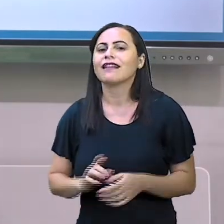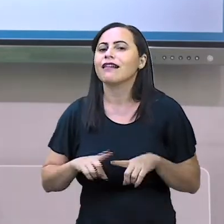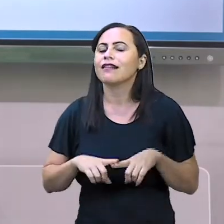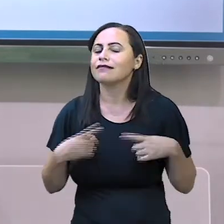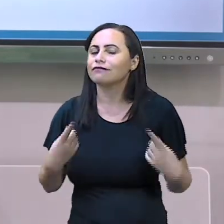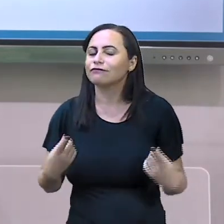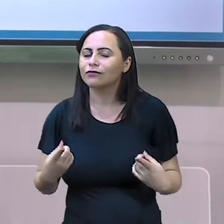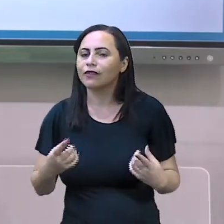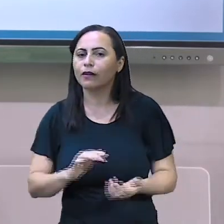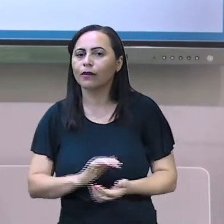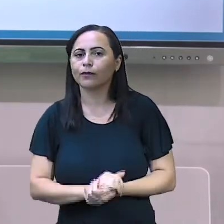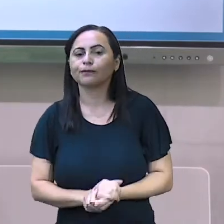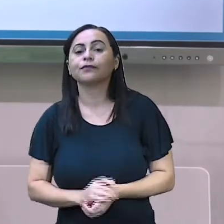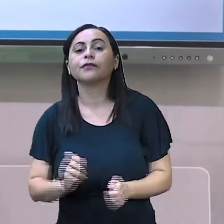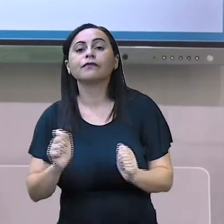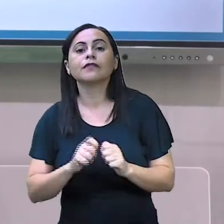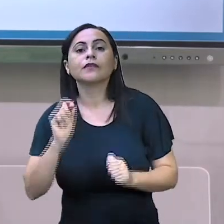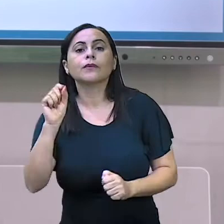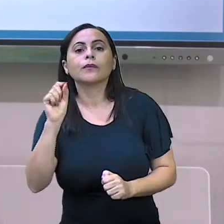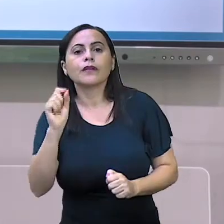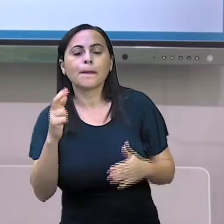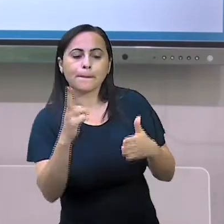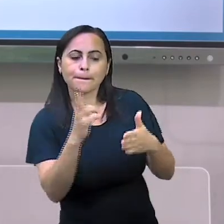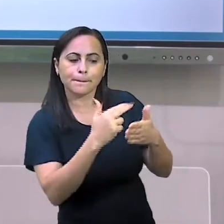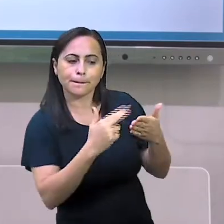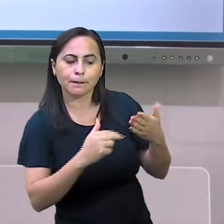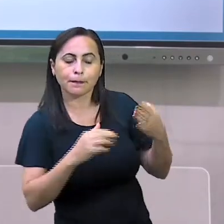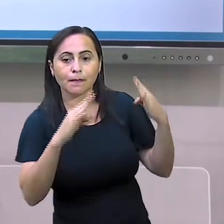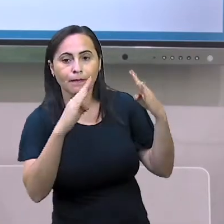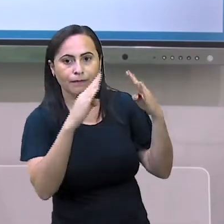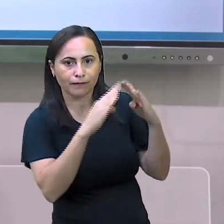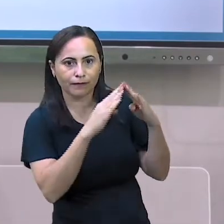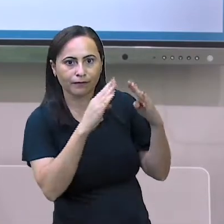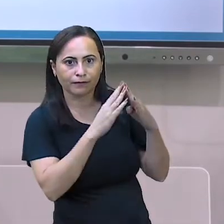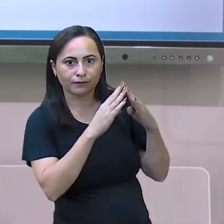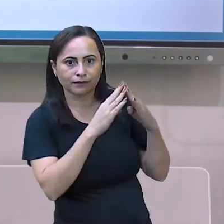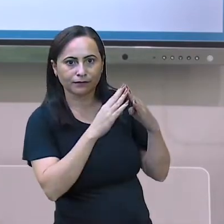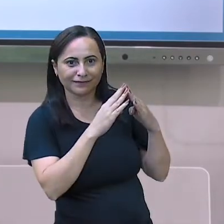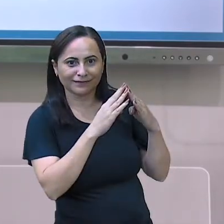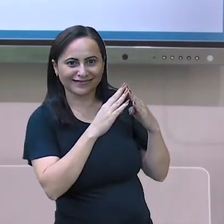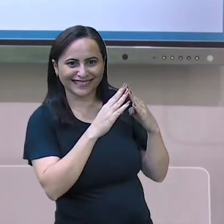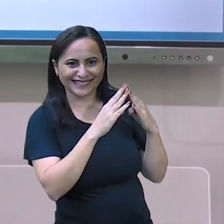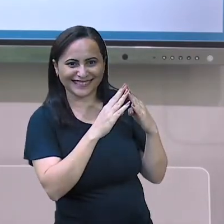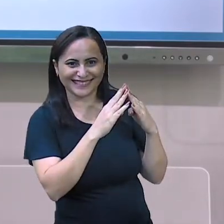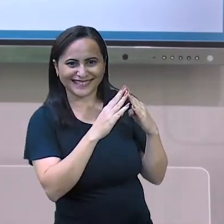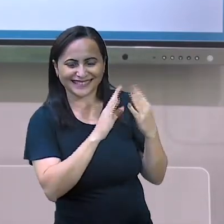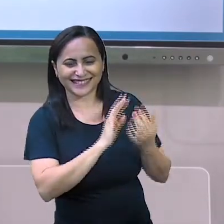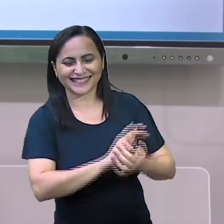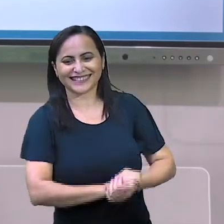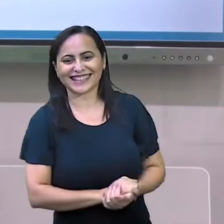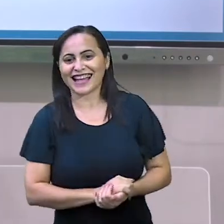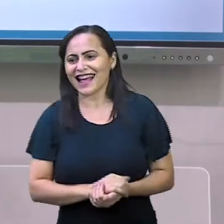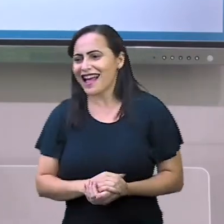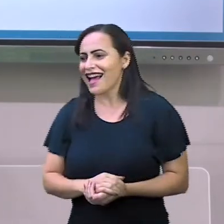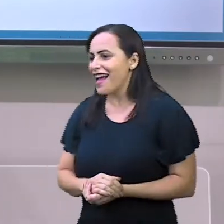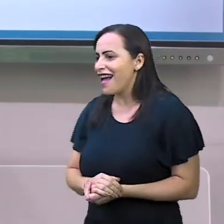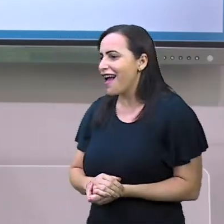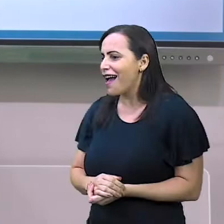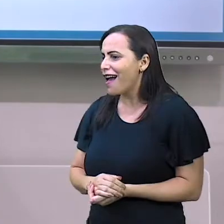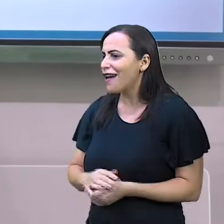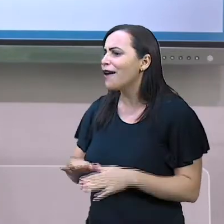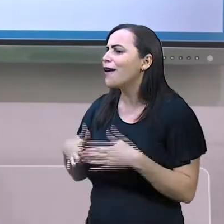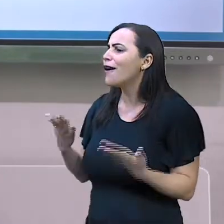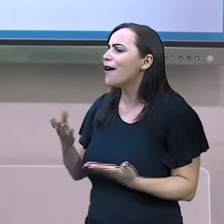aí fazer, desenhar a casa E? E na sua casa? Ah, calma